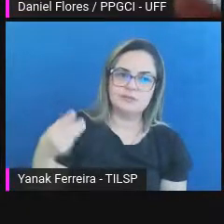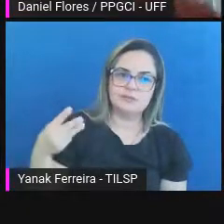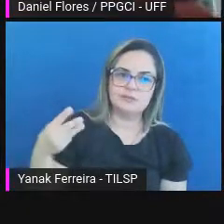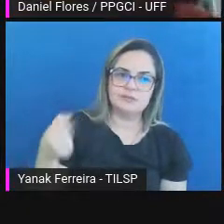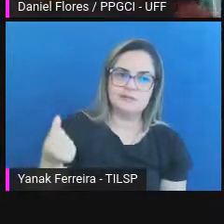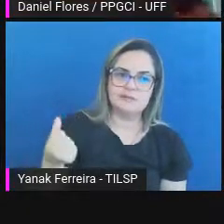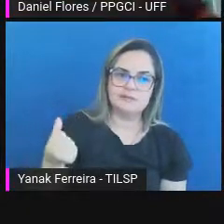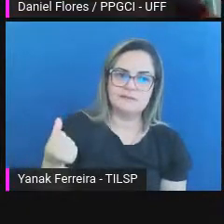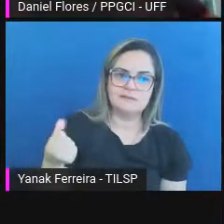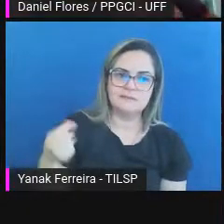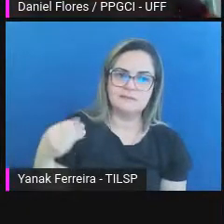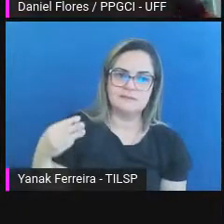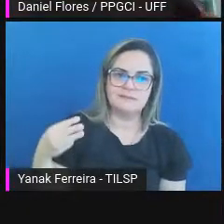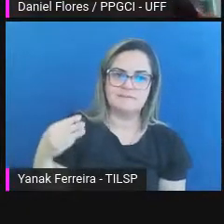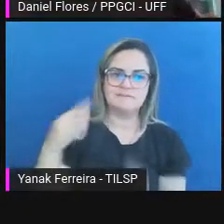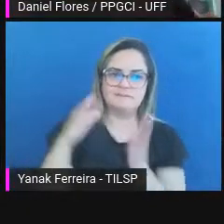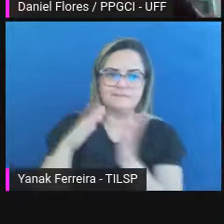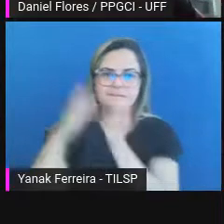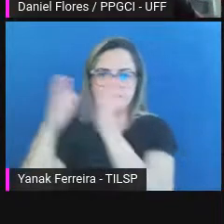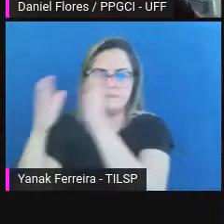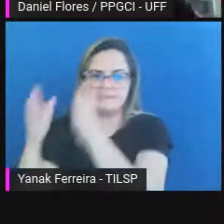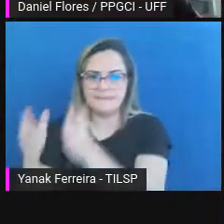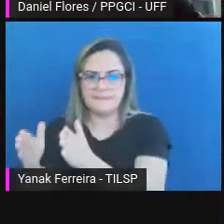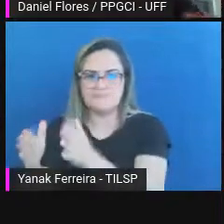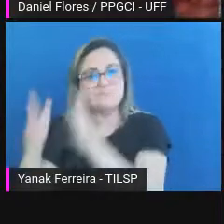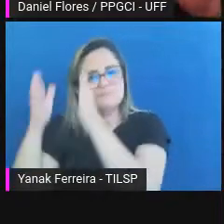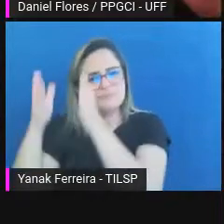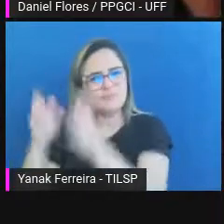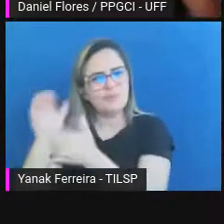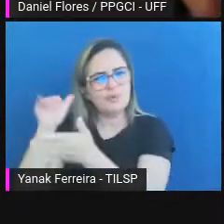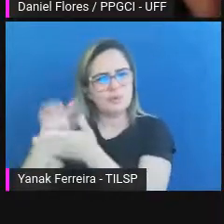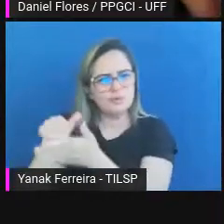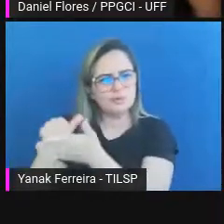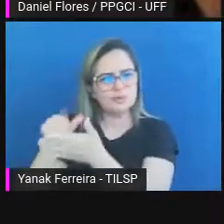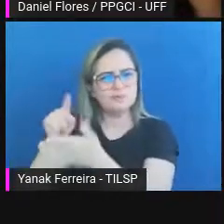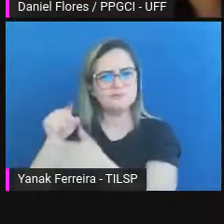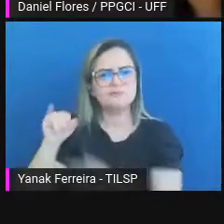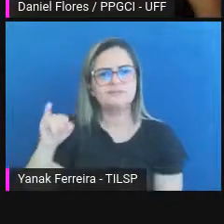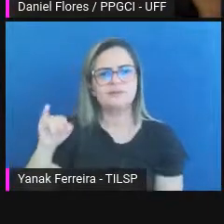E, por último, bem à direita, a ISO